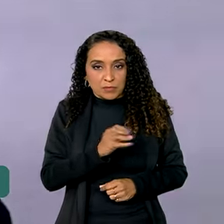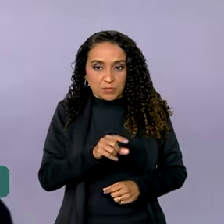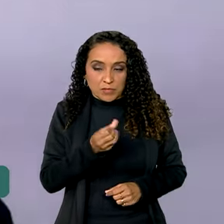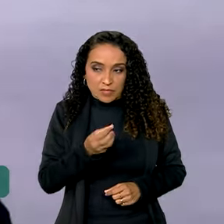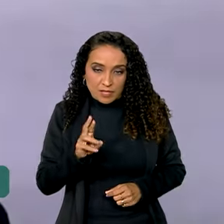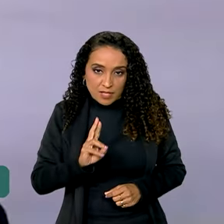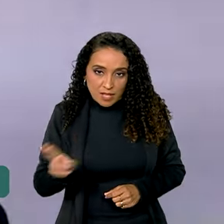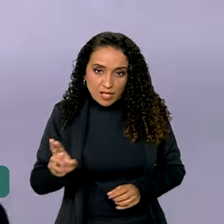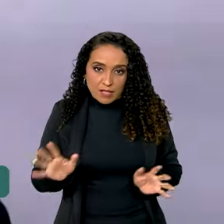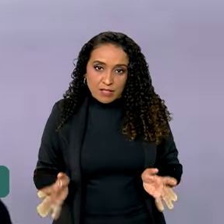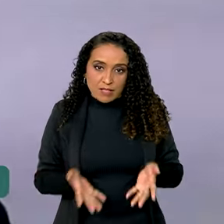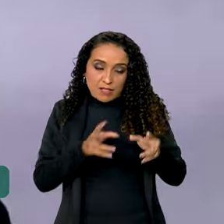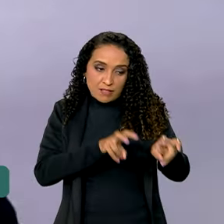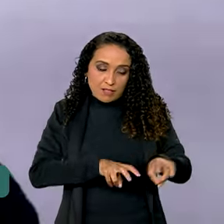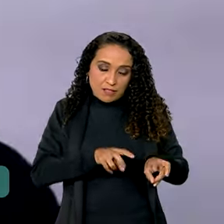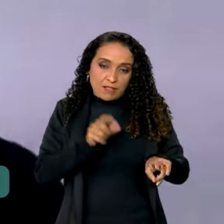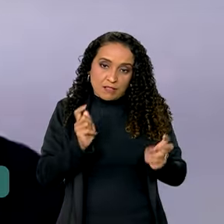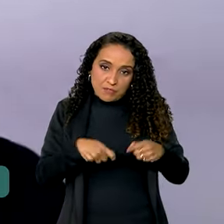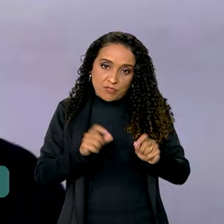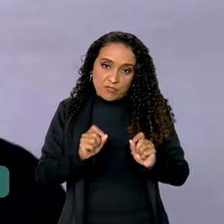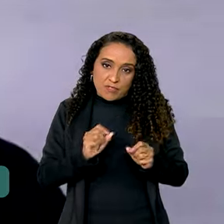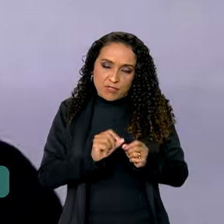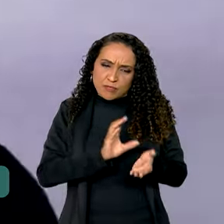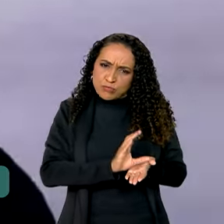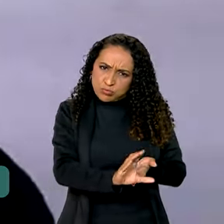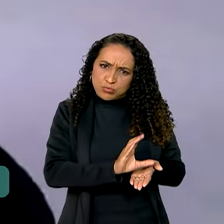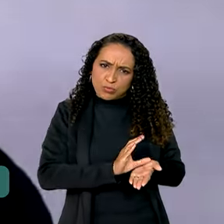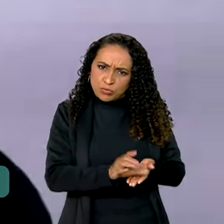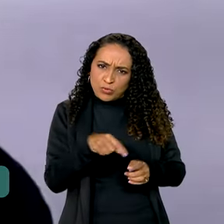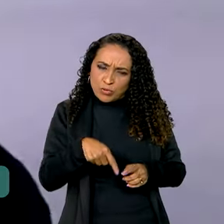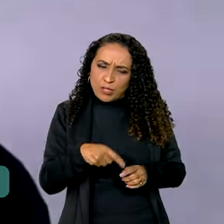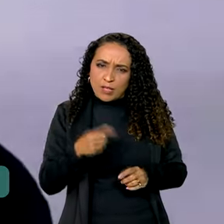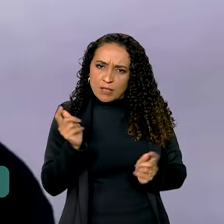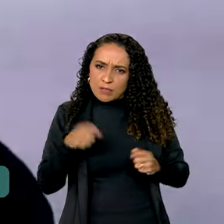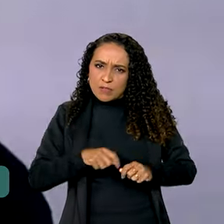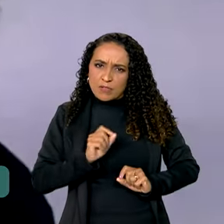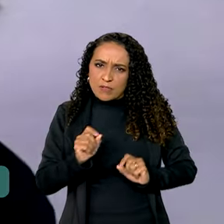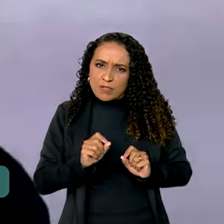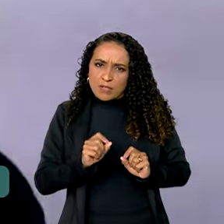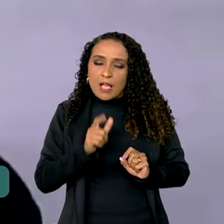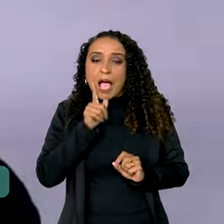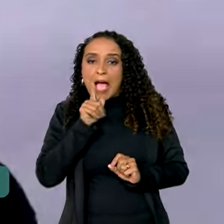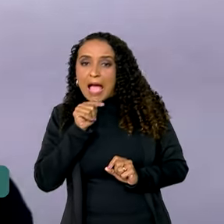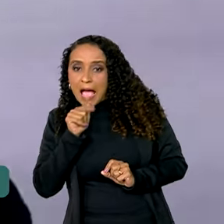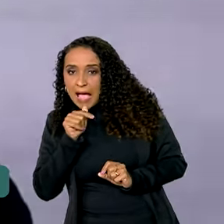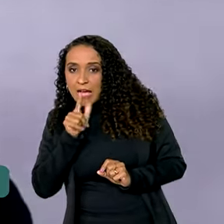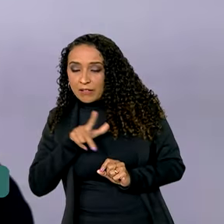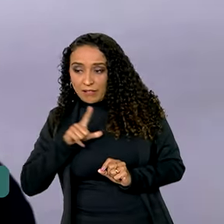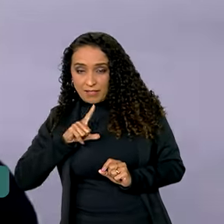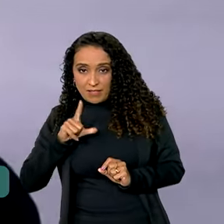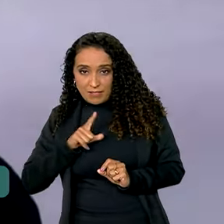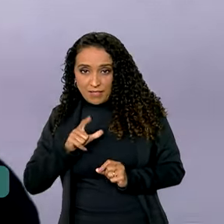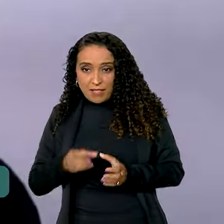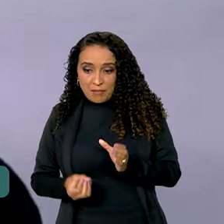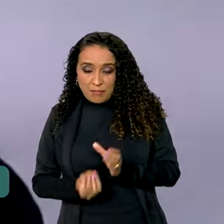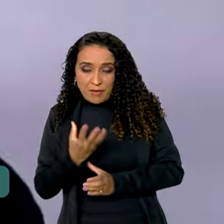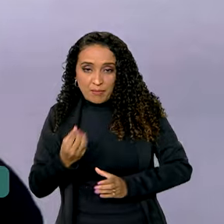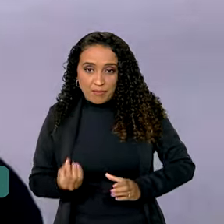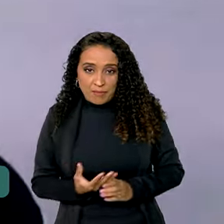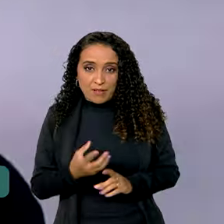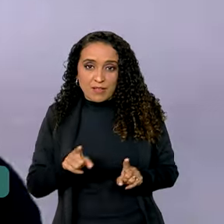.600 reais do Fomento Rural, ela faz esse investimento para poder, com a água que ela vai ter de produção,